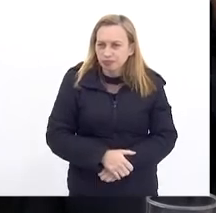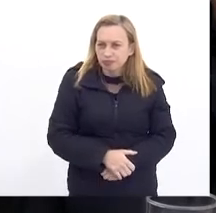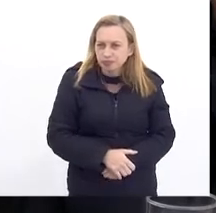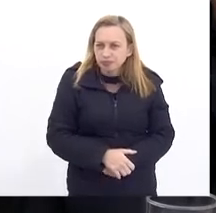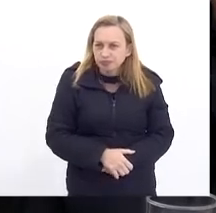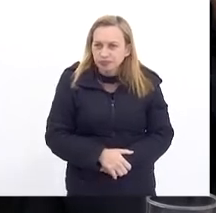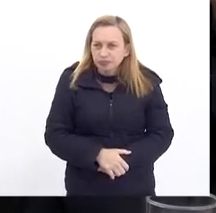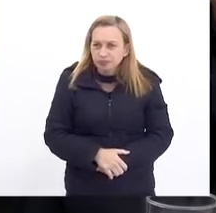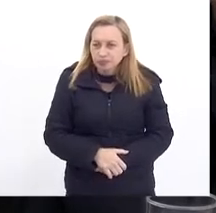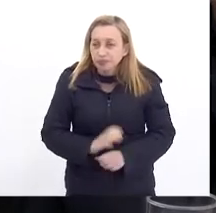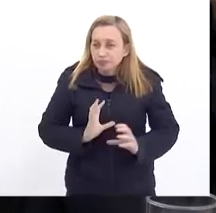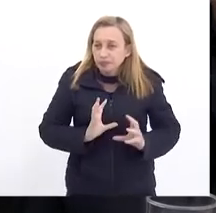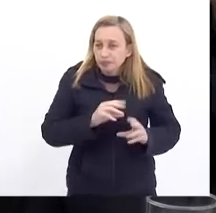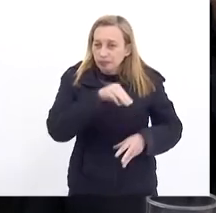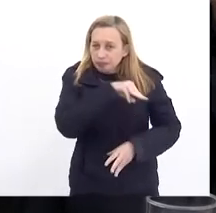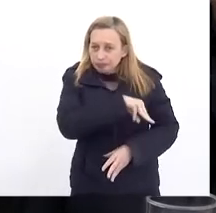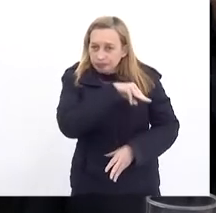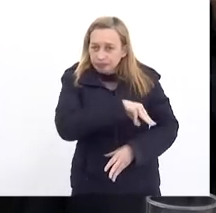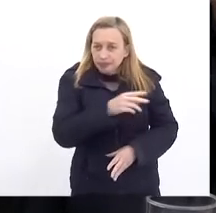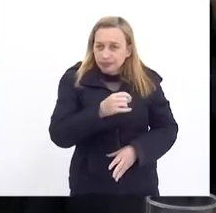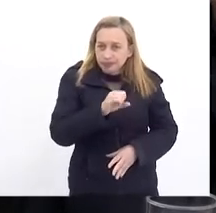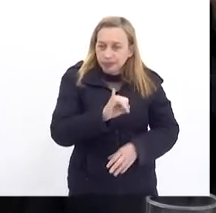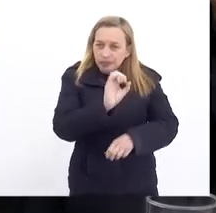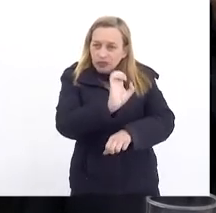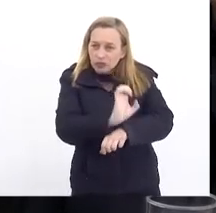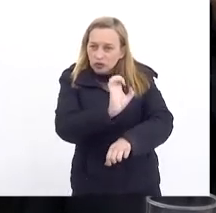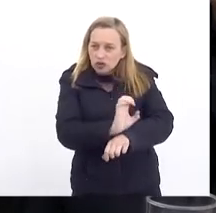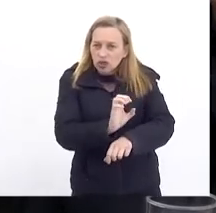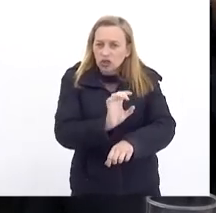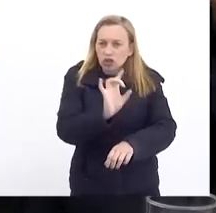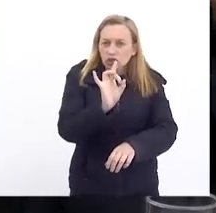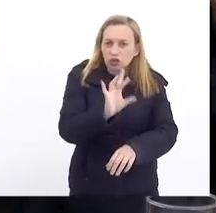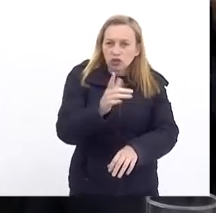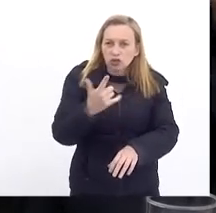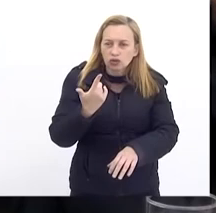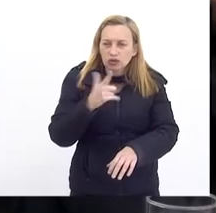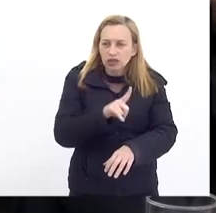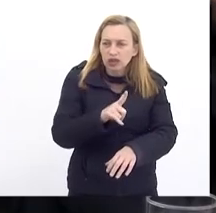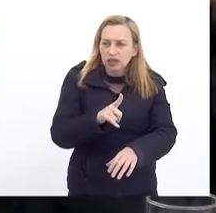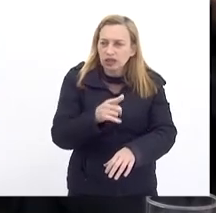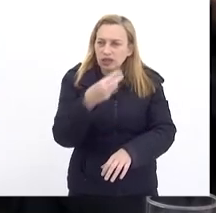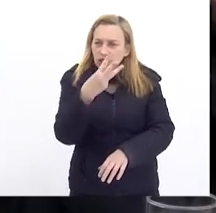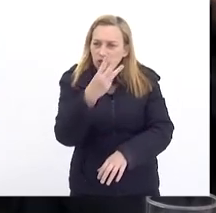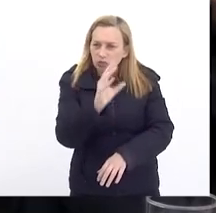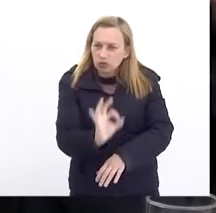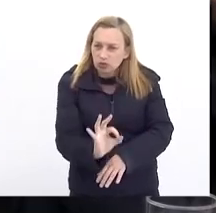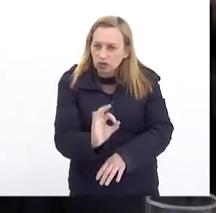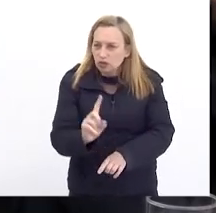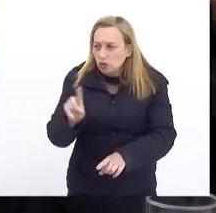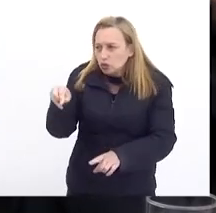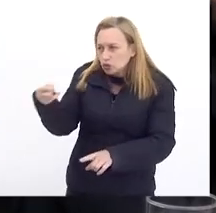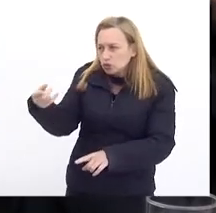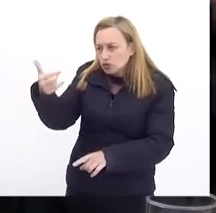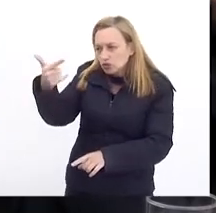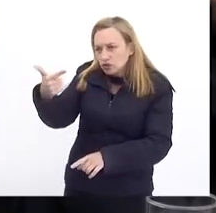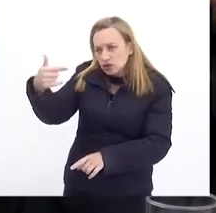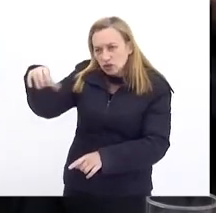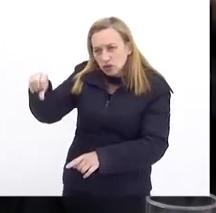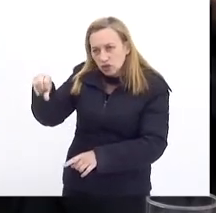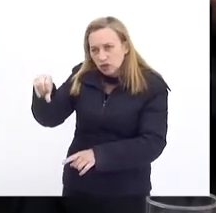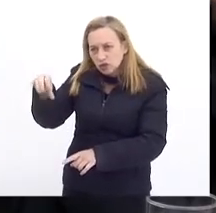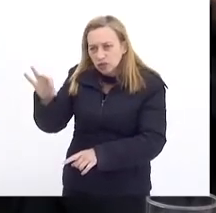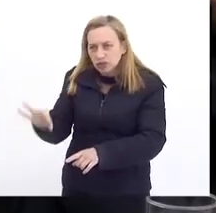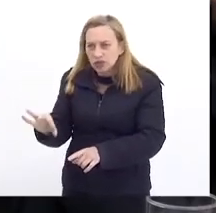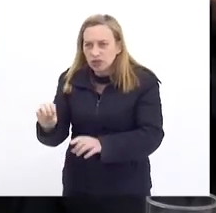é matemática Se o estado Só fica Com 3% Porque os Outros 29 são Incentivos